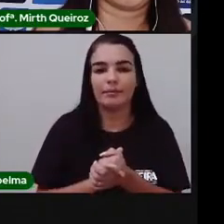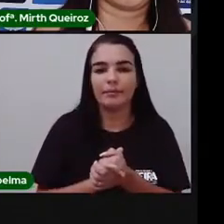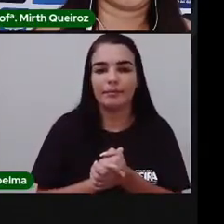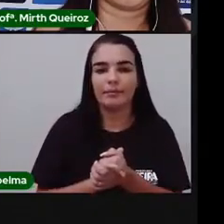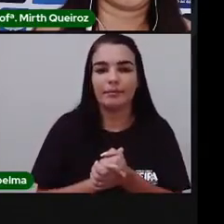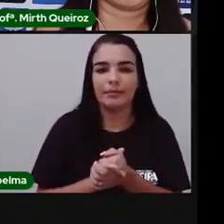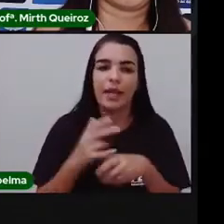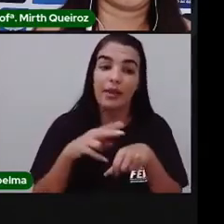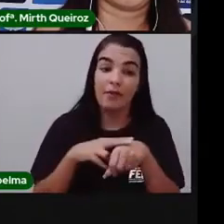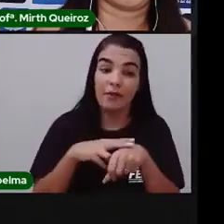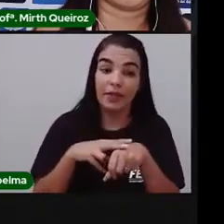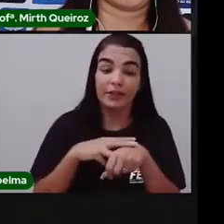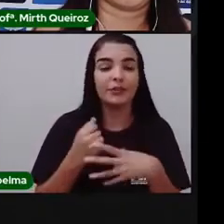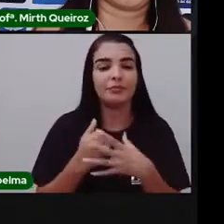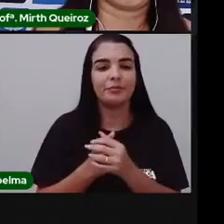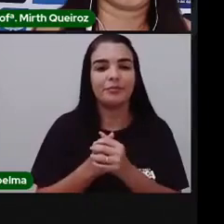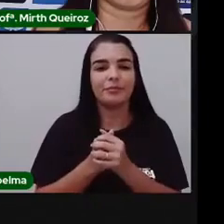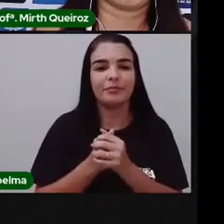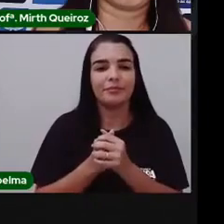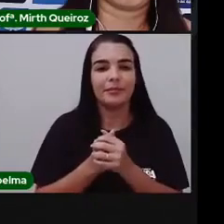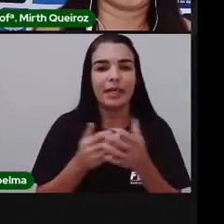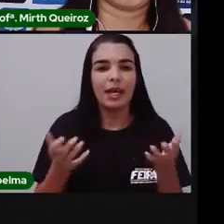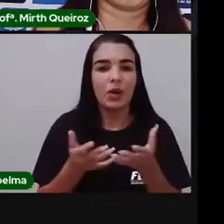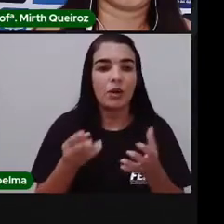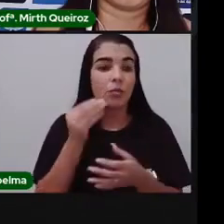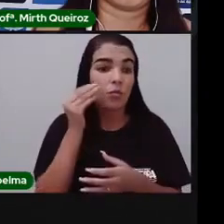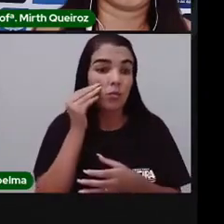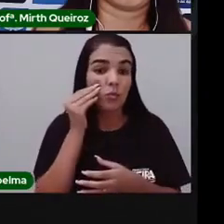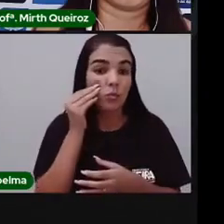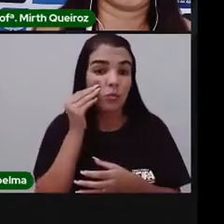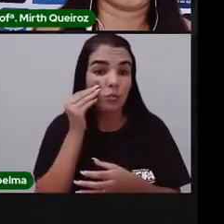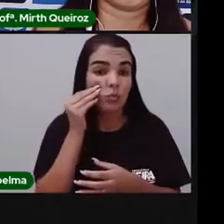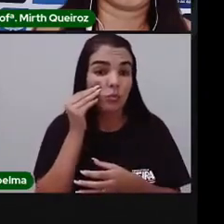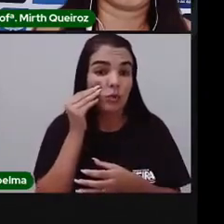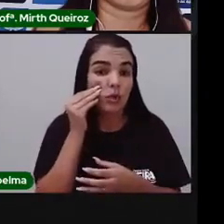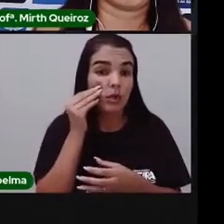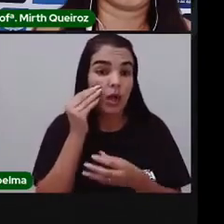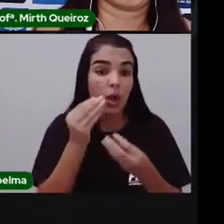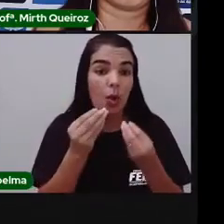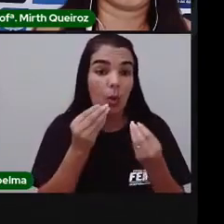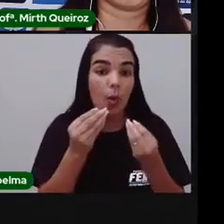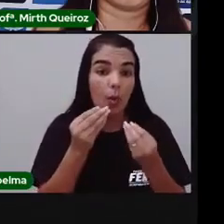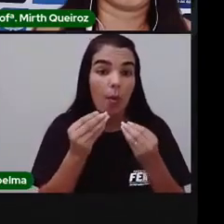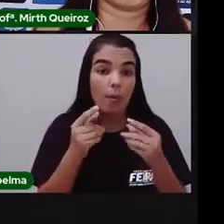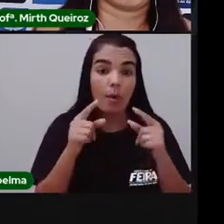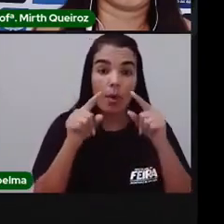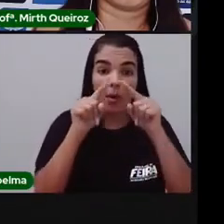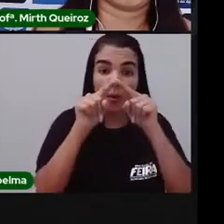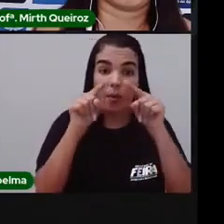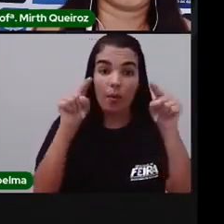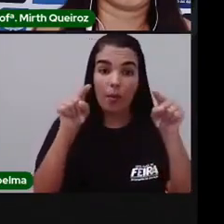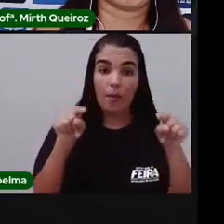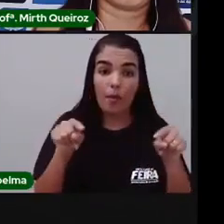E mais outro, tá? E eu vou mostrar para vocês que foi feito com base no quadrado. Ó, vou montar aqui, tá?